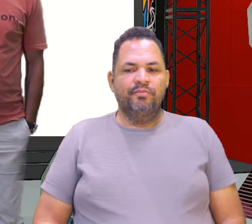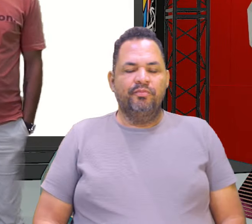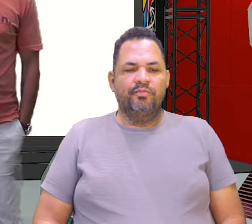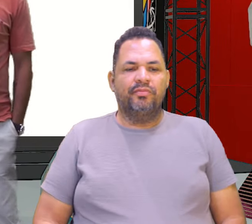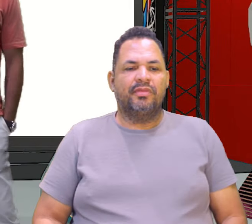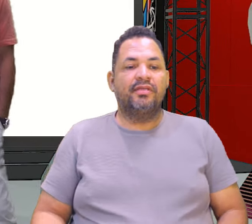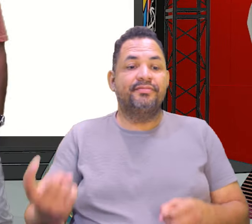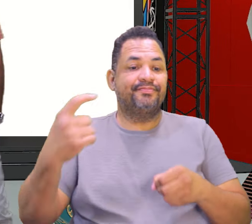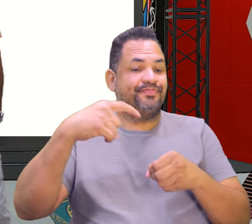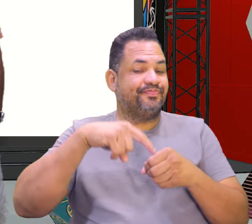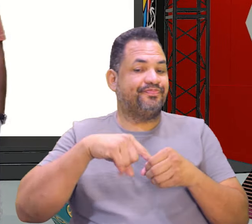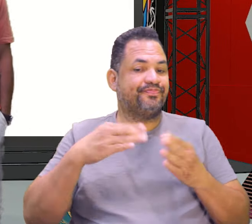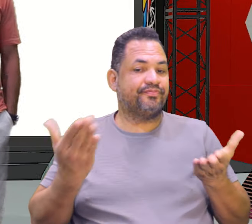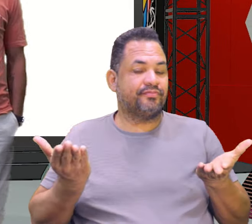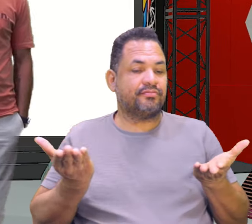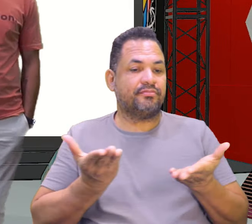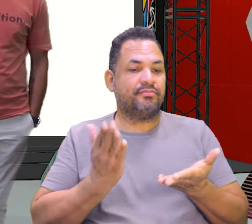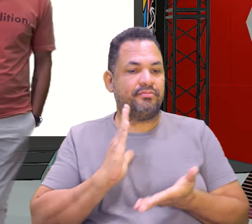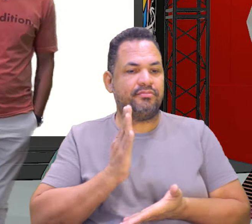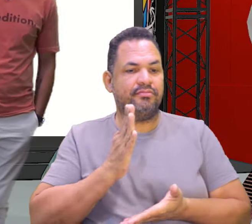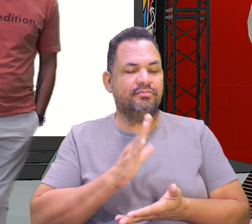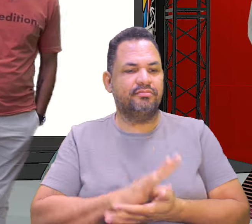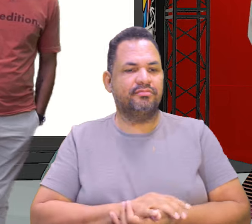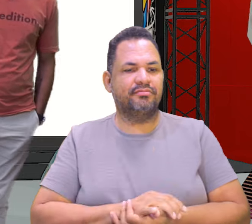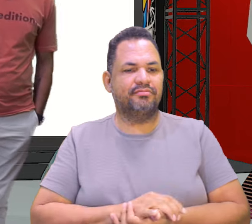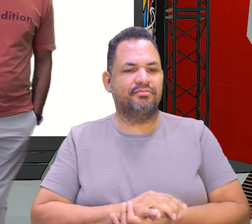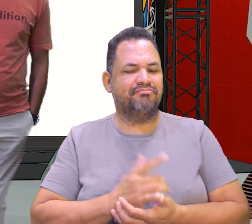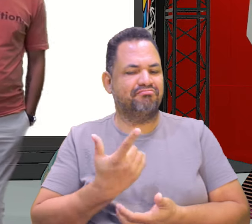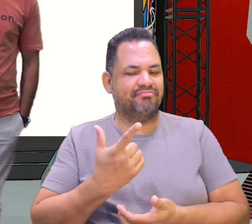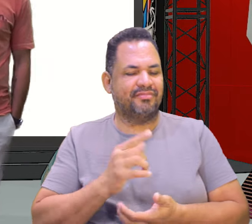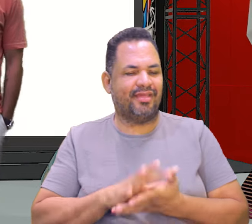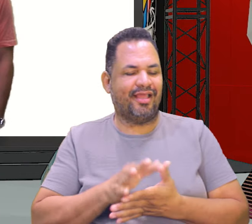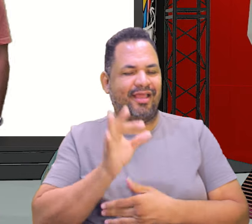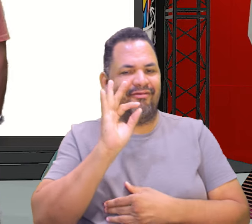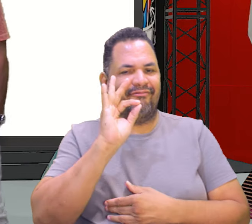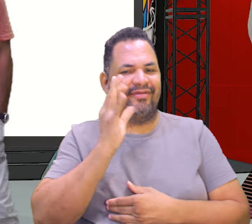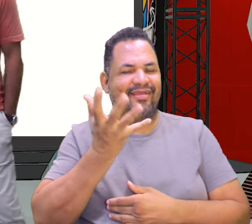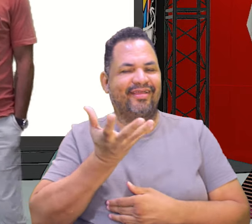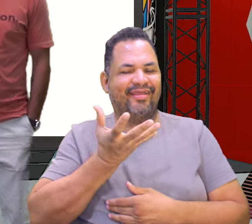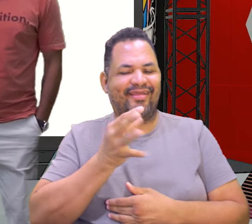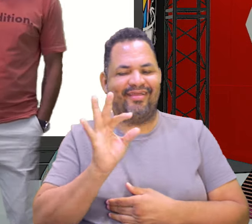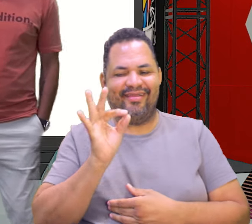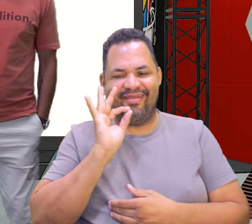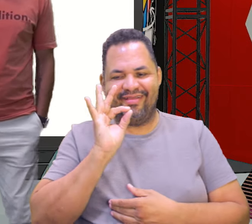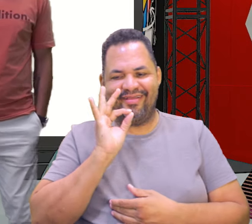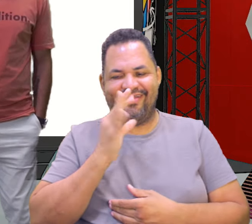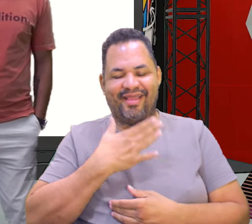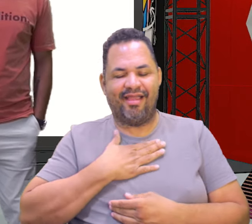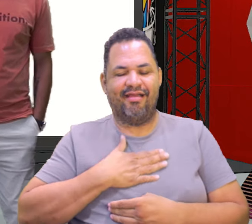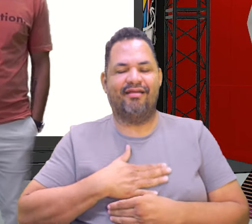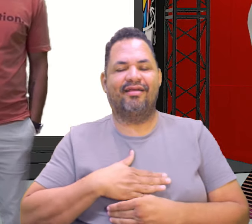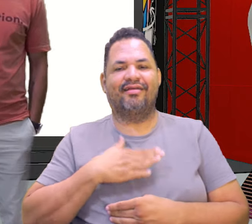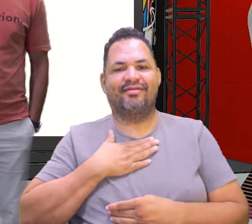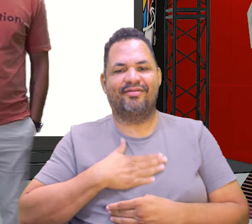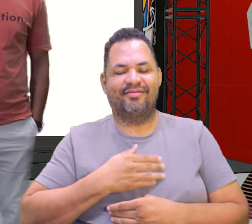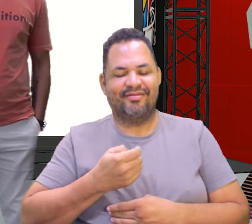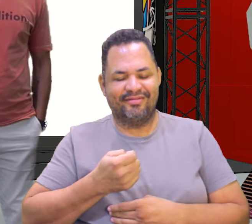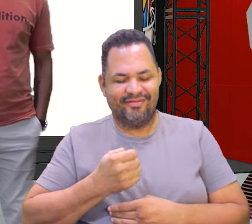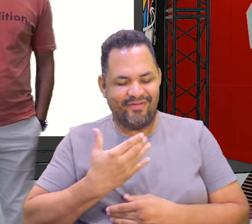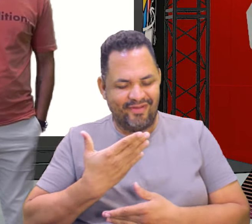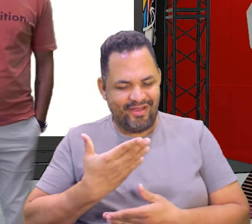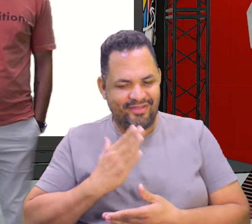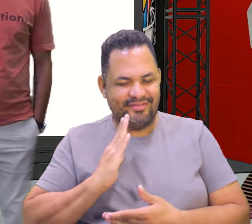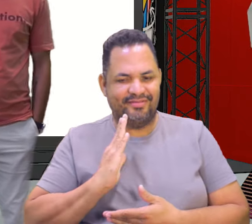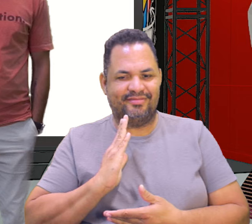Já voltamos? Já estamos aqui. Não deu nem tempo do café. Quer café? Calma, calma. Está quase. Estou quase